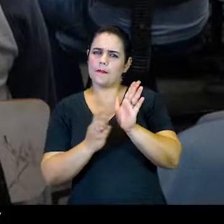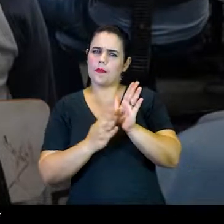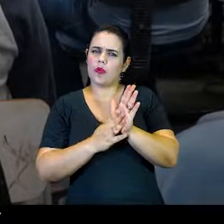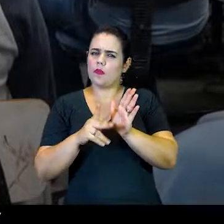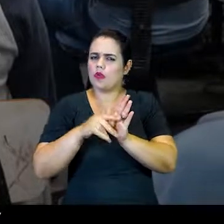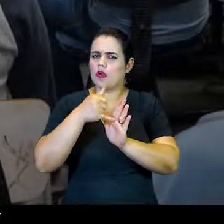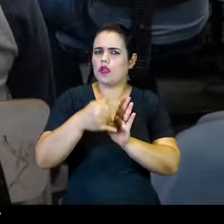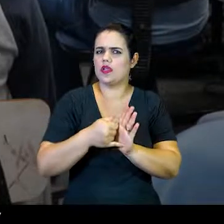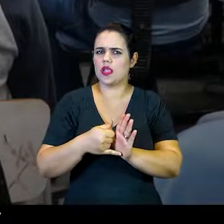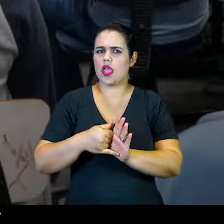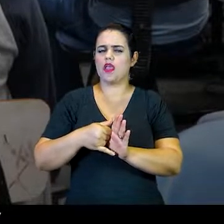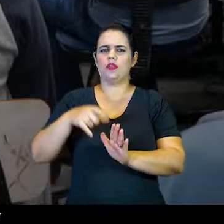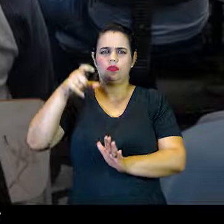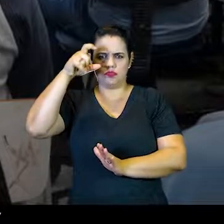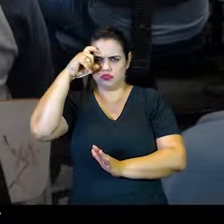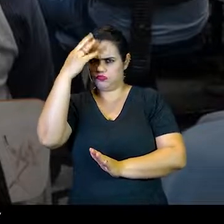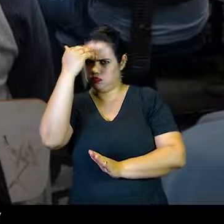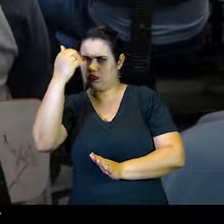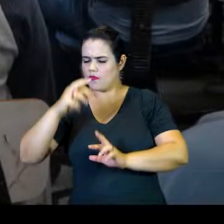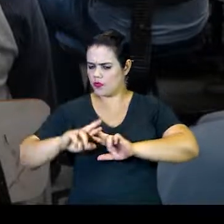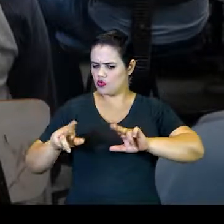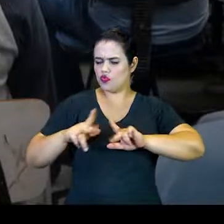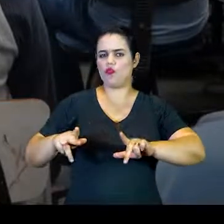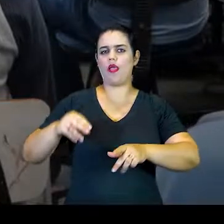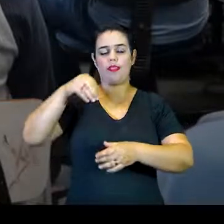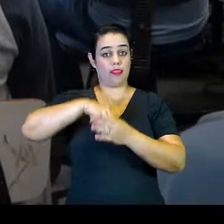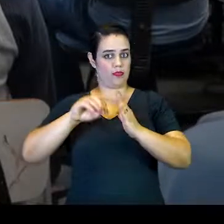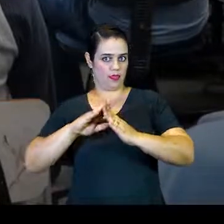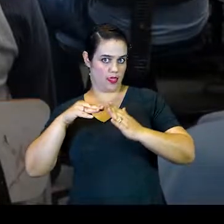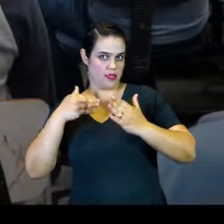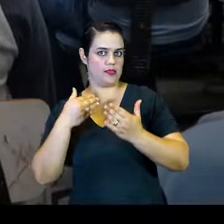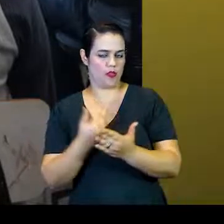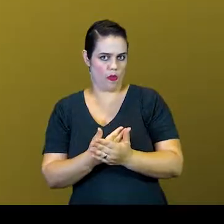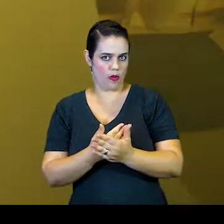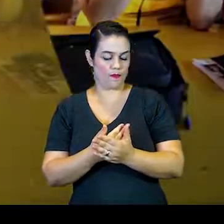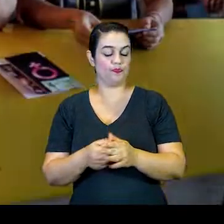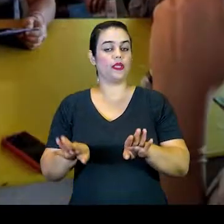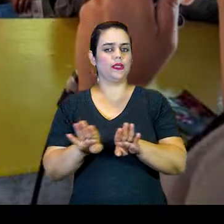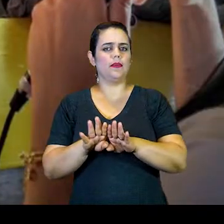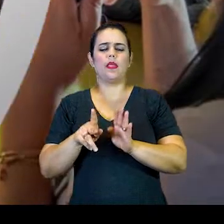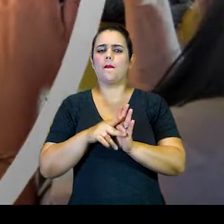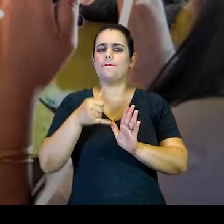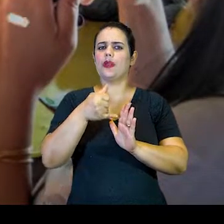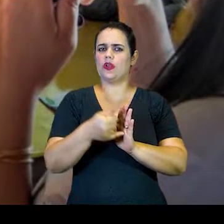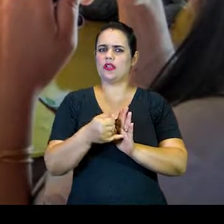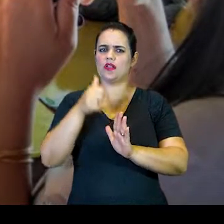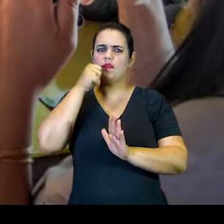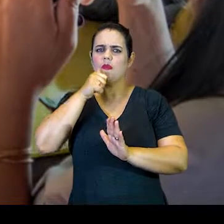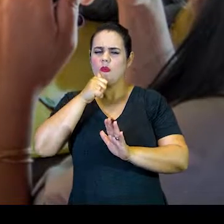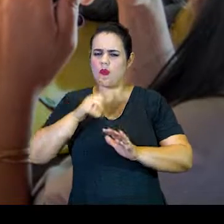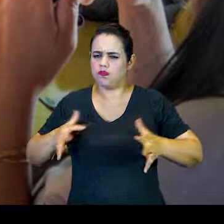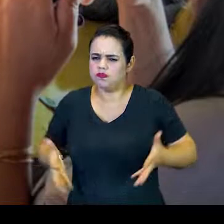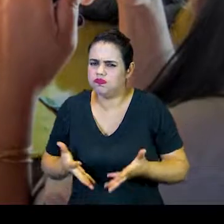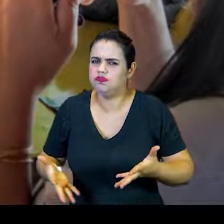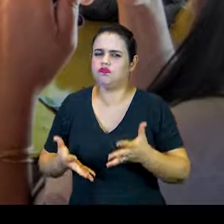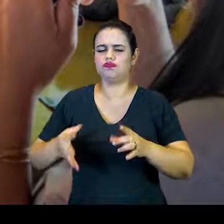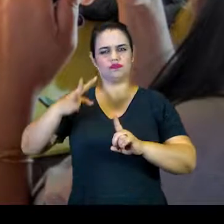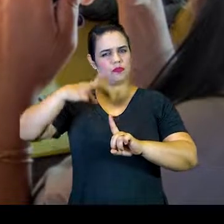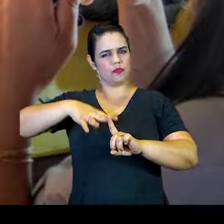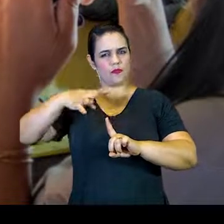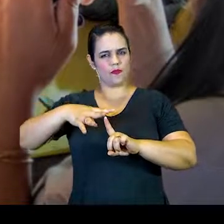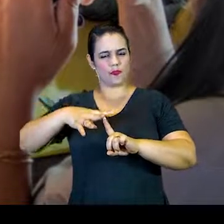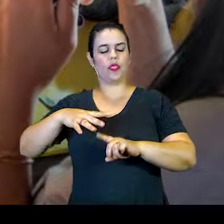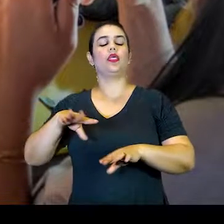programas Maria Faz a Diferença na Escola e Projeto Mulheres Inspiradoras. O Maria da Penha na Roda de